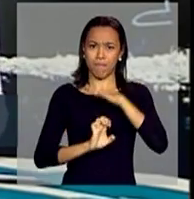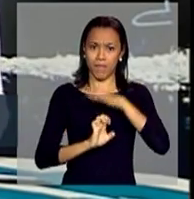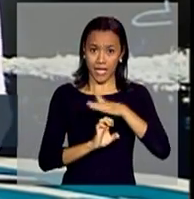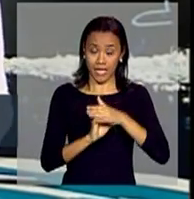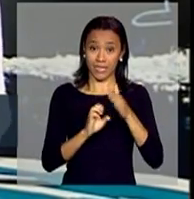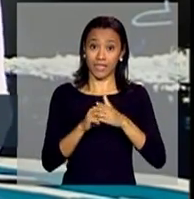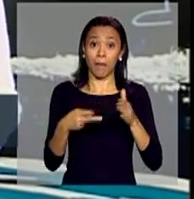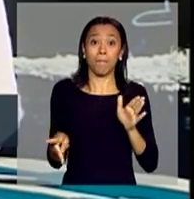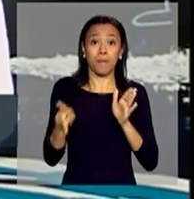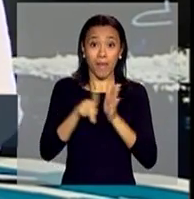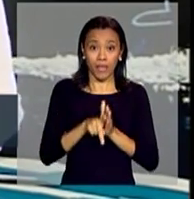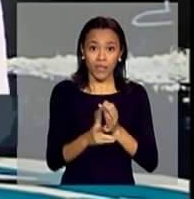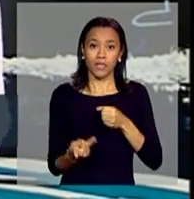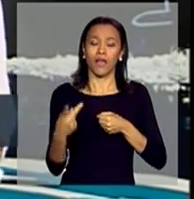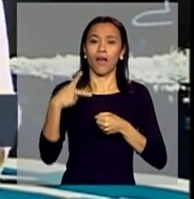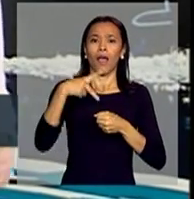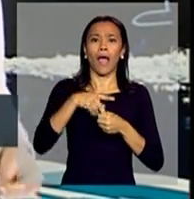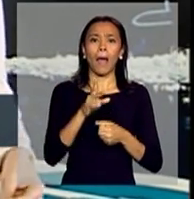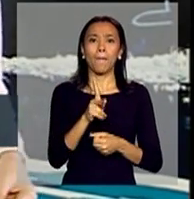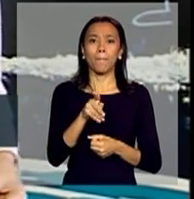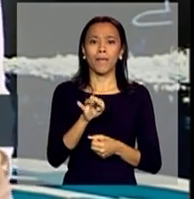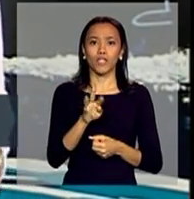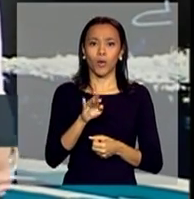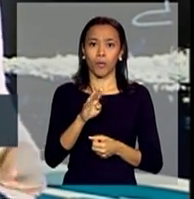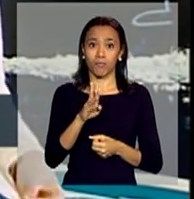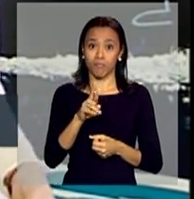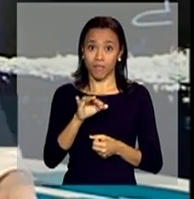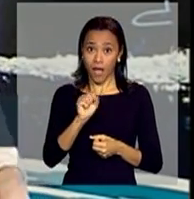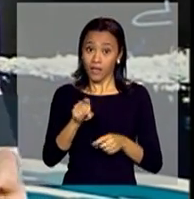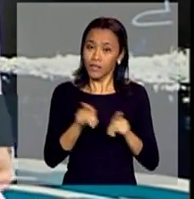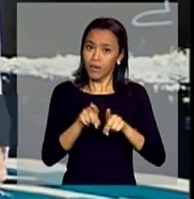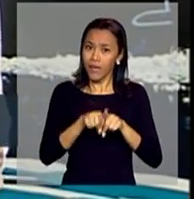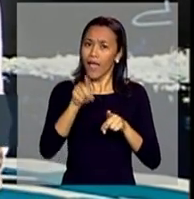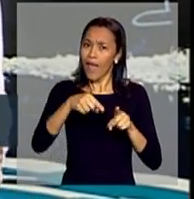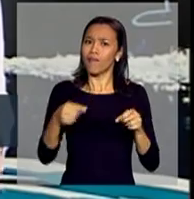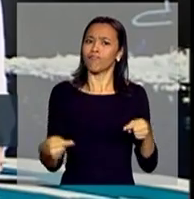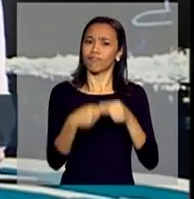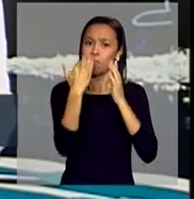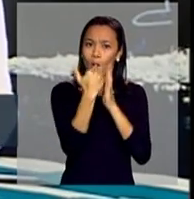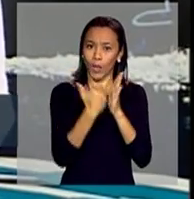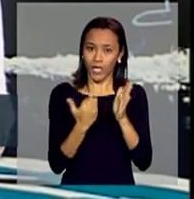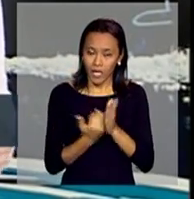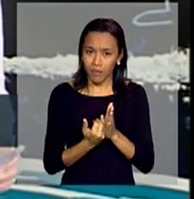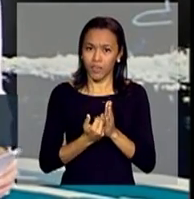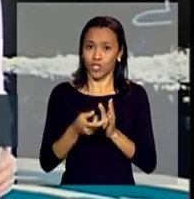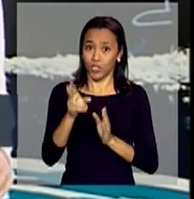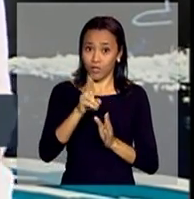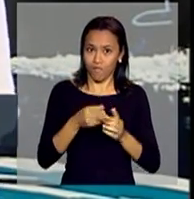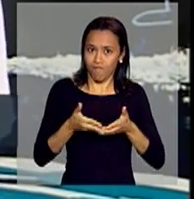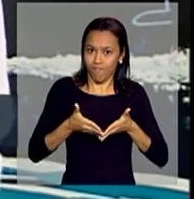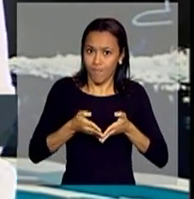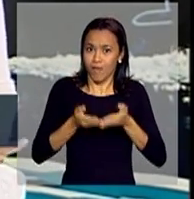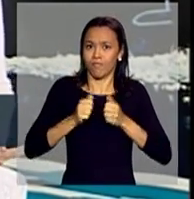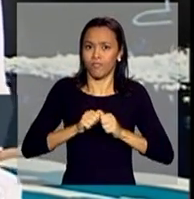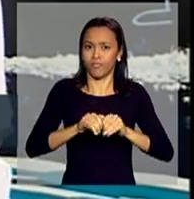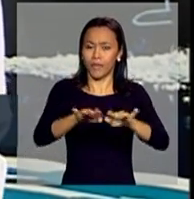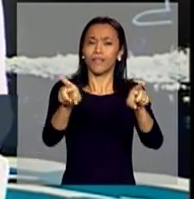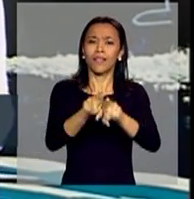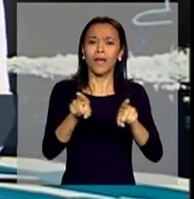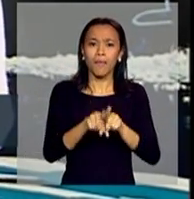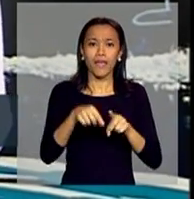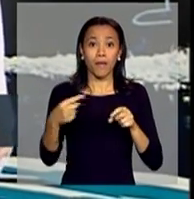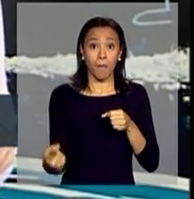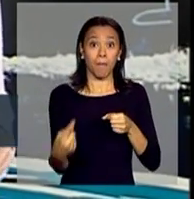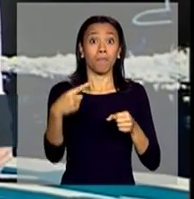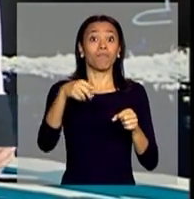de transporte da Petrobras, e faz parte do programa de modernização e expansão da frota. Também faz parte do